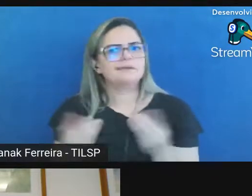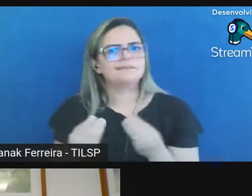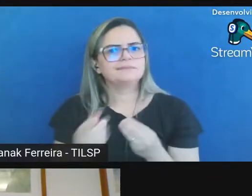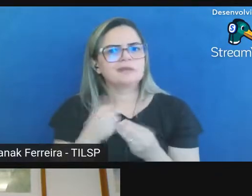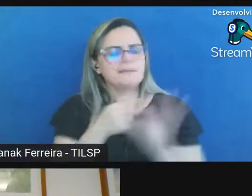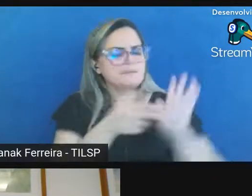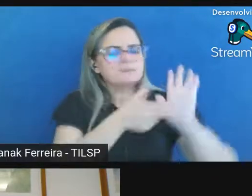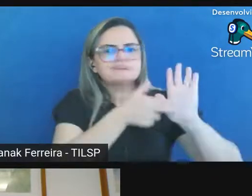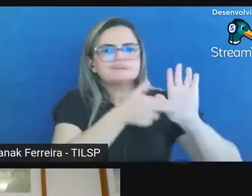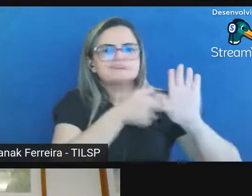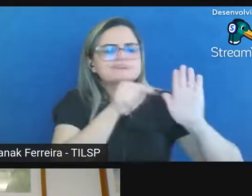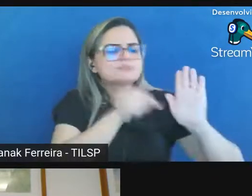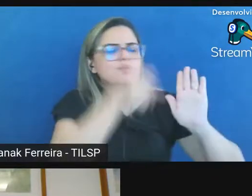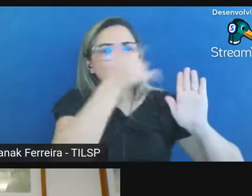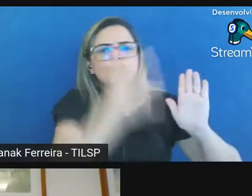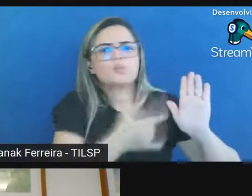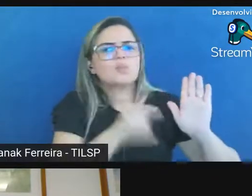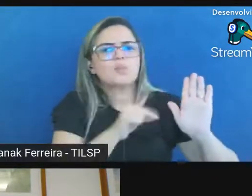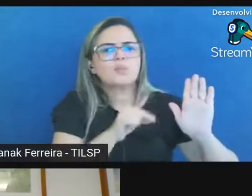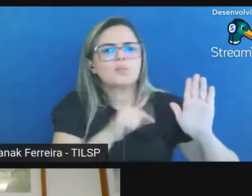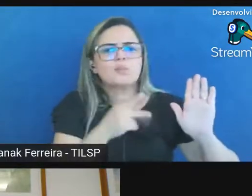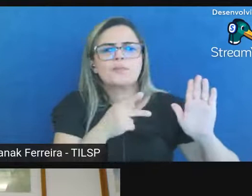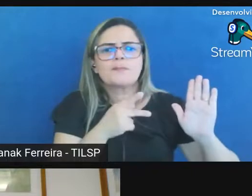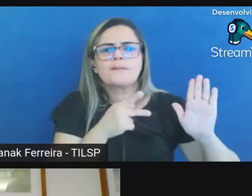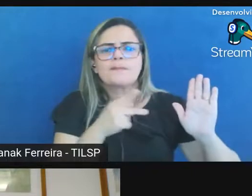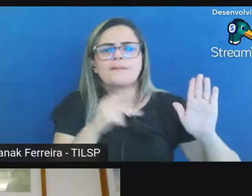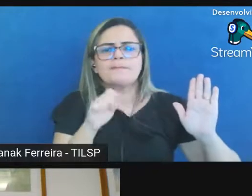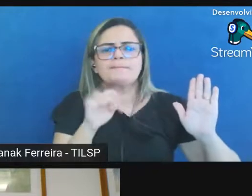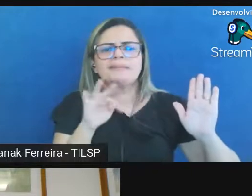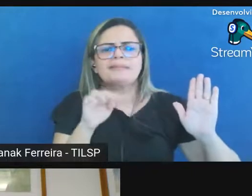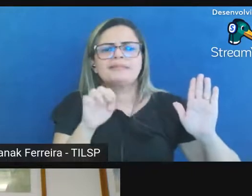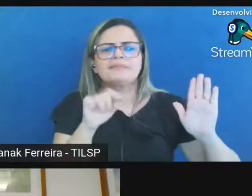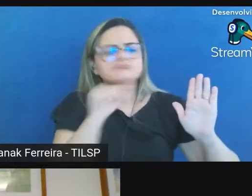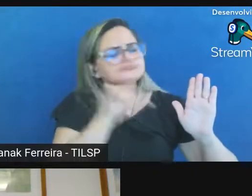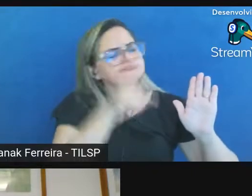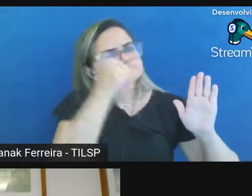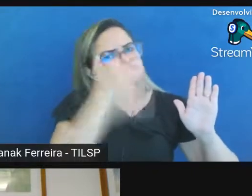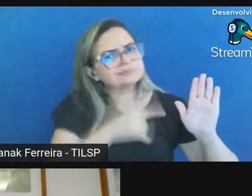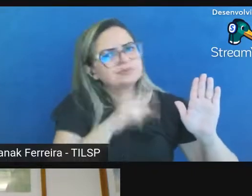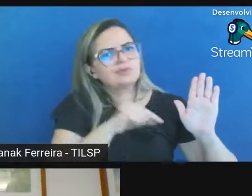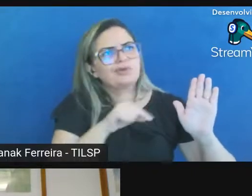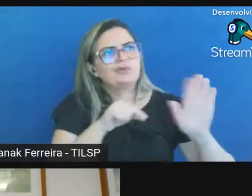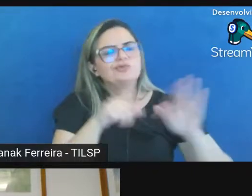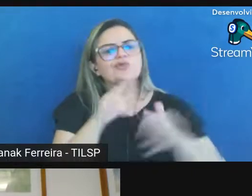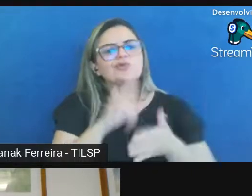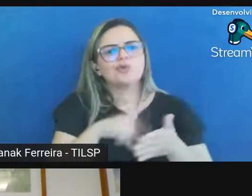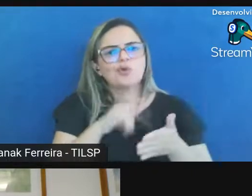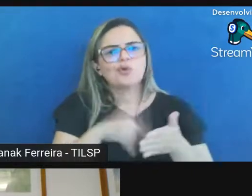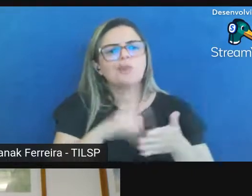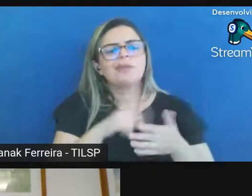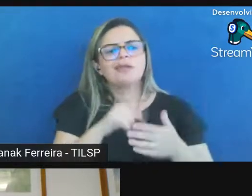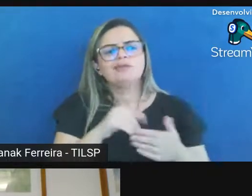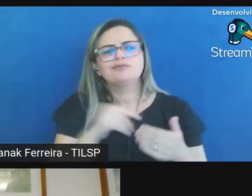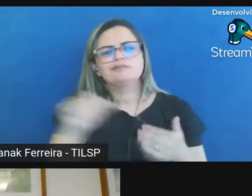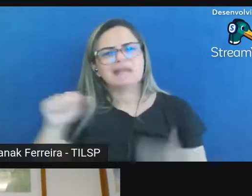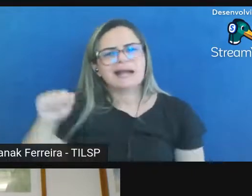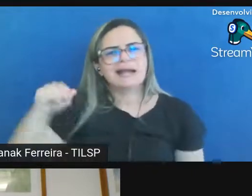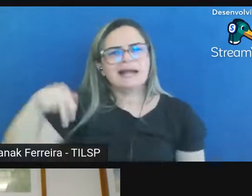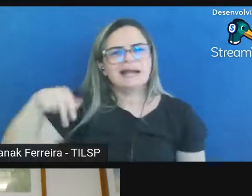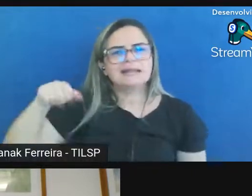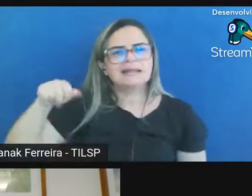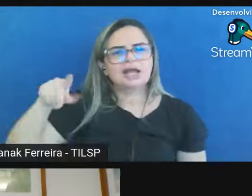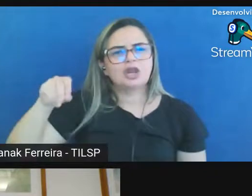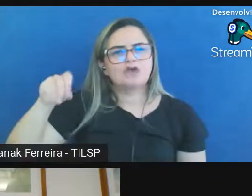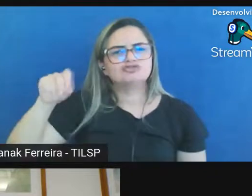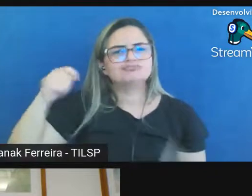Peter Hurtel Peter Hurtel dizia que nos documentos analógicos bastava a